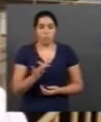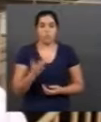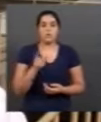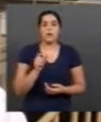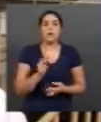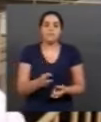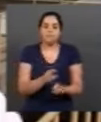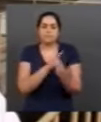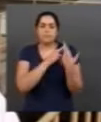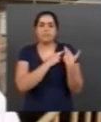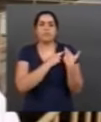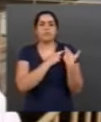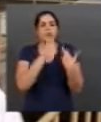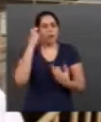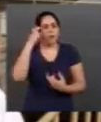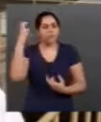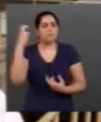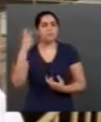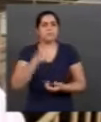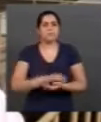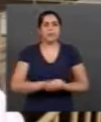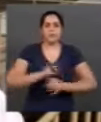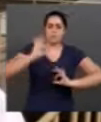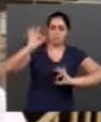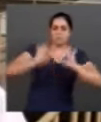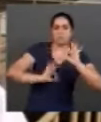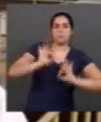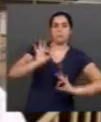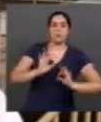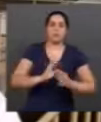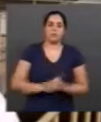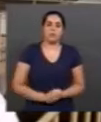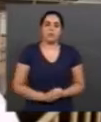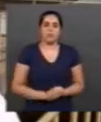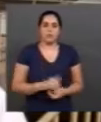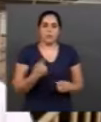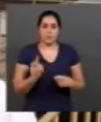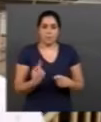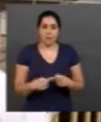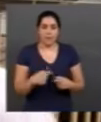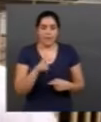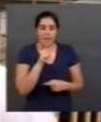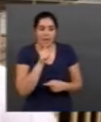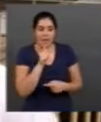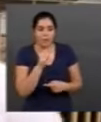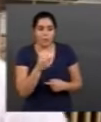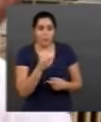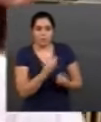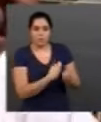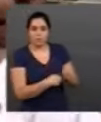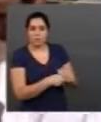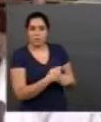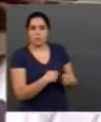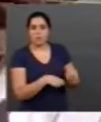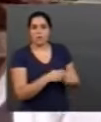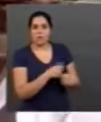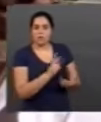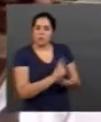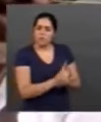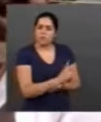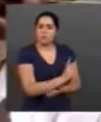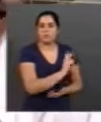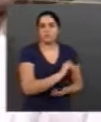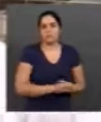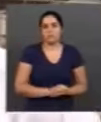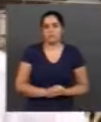inteligente, organizada, porque esse bem, eu deixar essa água, que eu deixar de usar, que eu deixar de levar, ela vai continuar o fluxo normal e natural